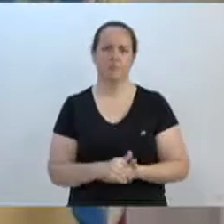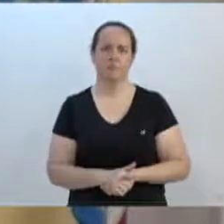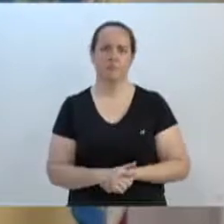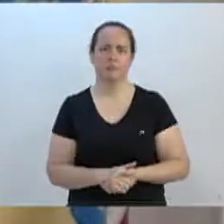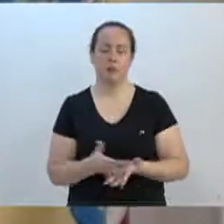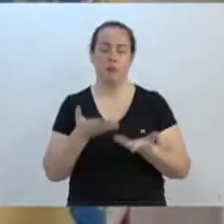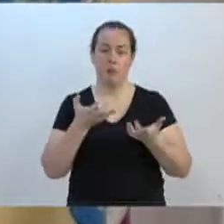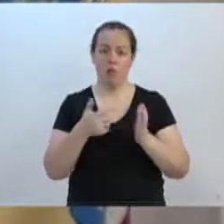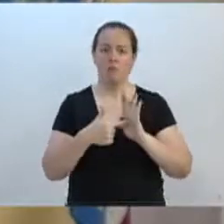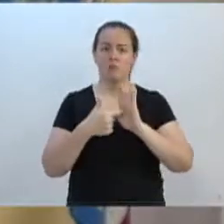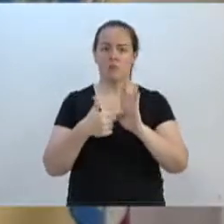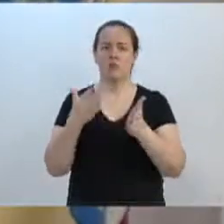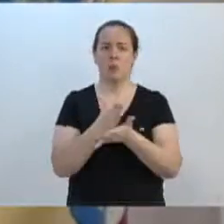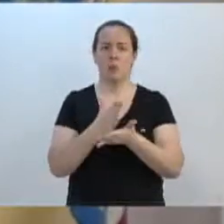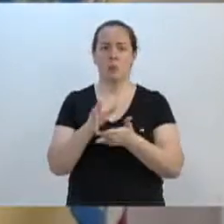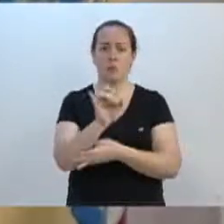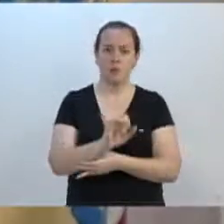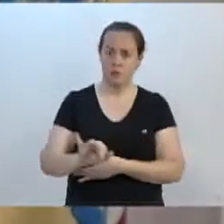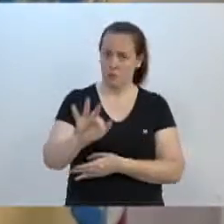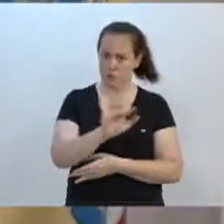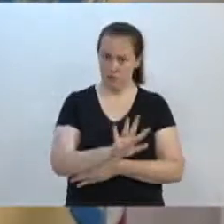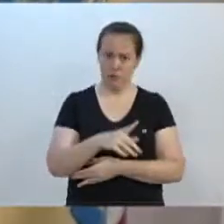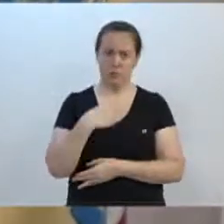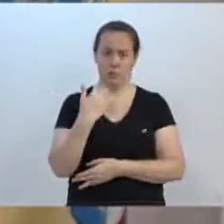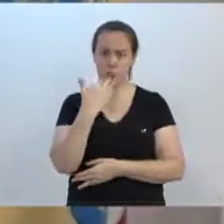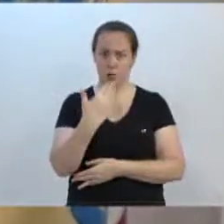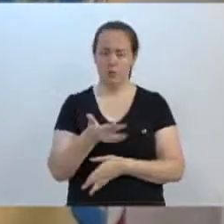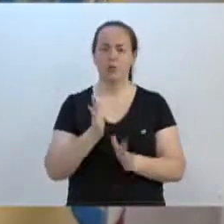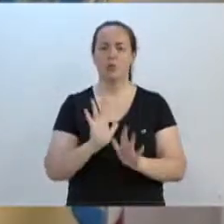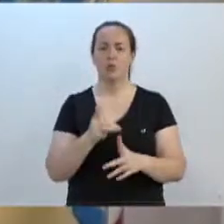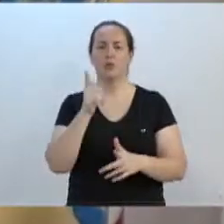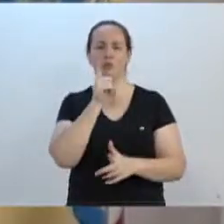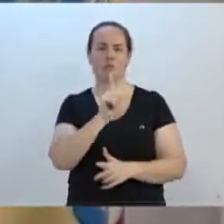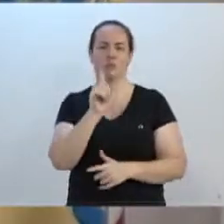Quero mostrar algumas imagens dos nossos pedidos que foram atendidos.